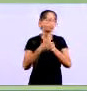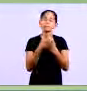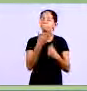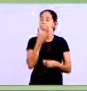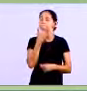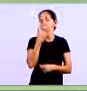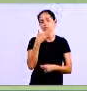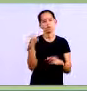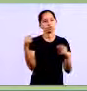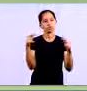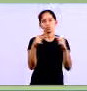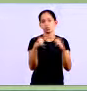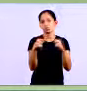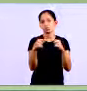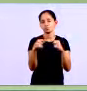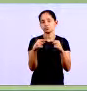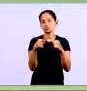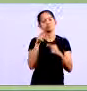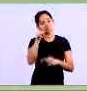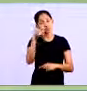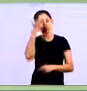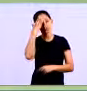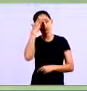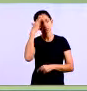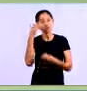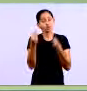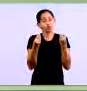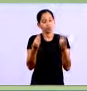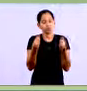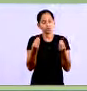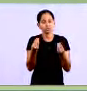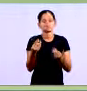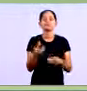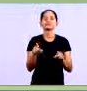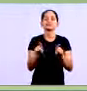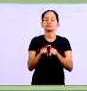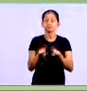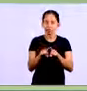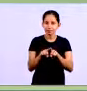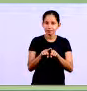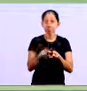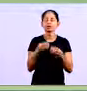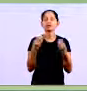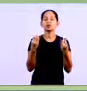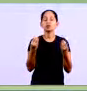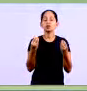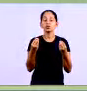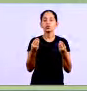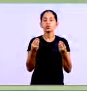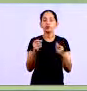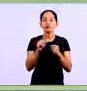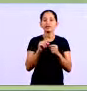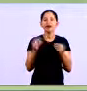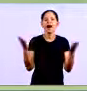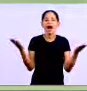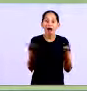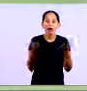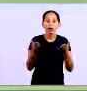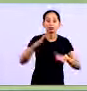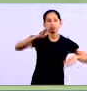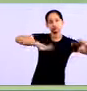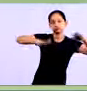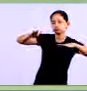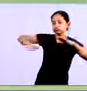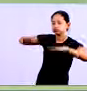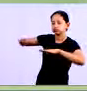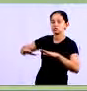que bater com o seu controle tá porque você que sabe o que está sendo feito de lançamento e um outro detalhe gente hoje em dia existe uma vulnerabilidade muito grande com